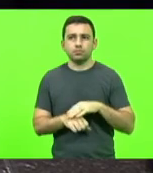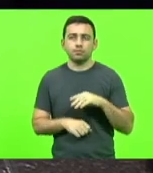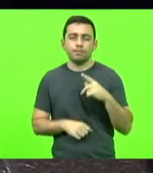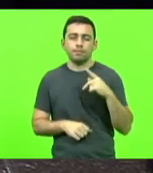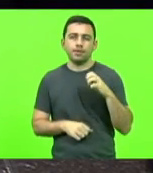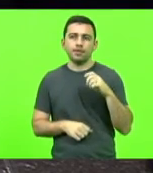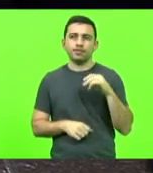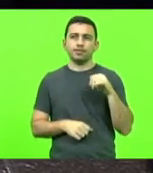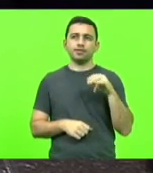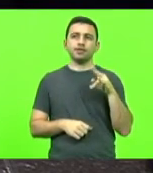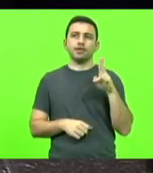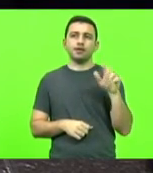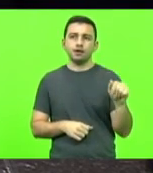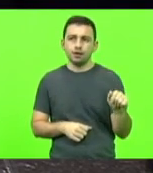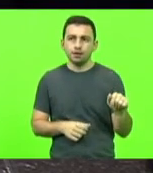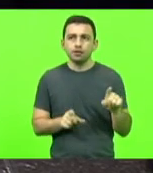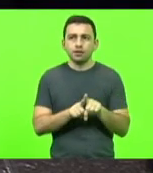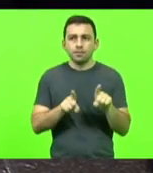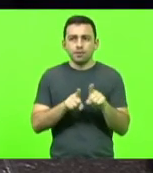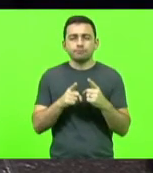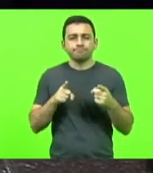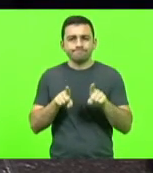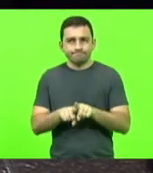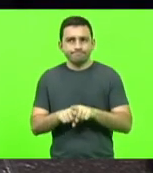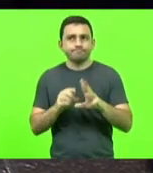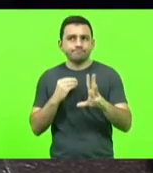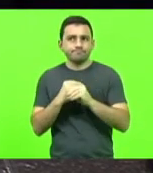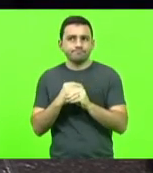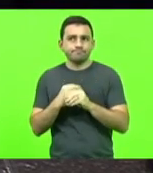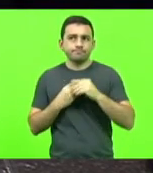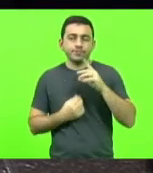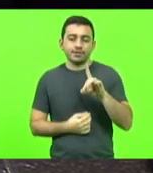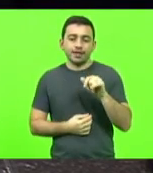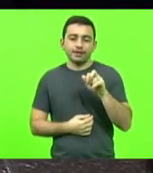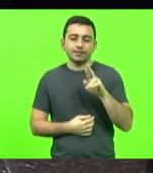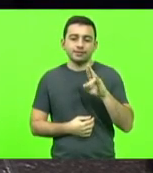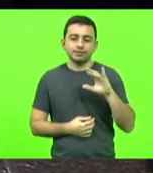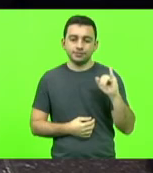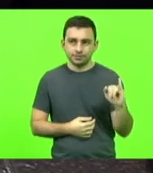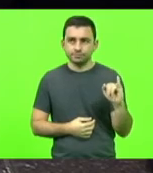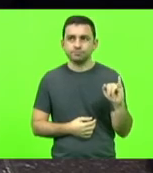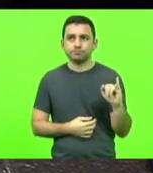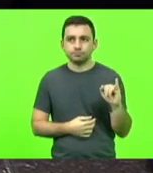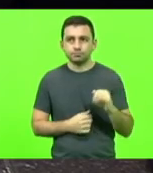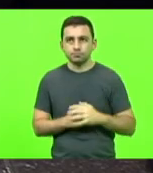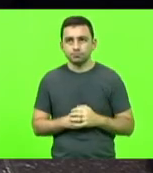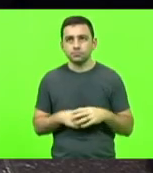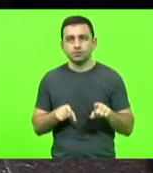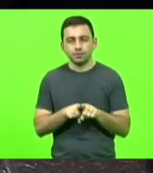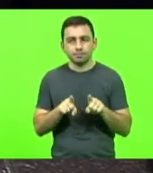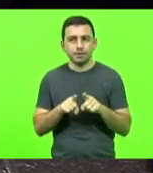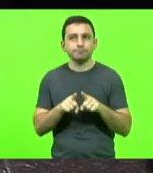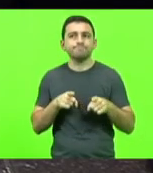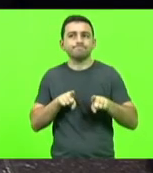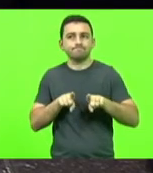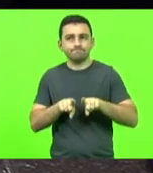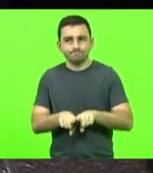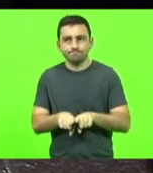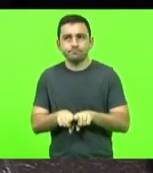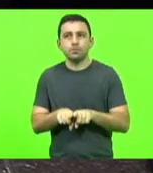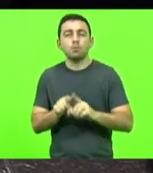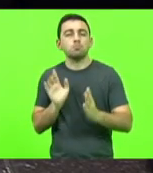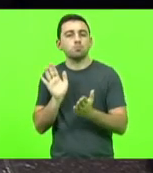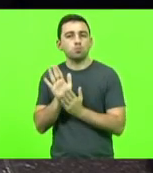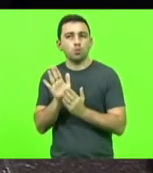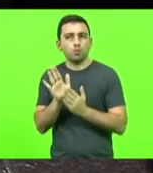é parceira da emenda do deputado Darcy de Matos e é parceira da proposta